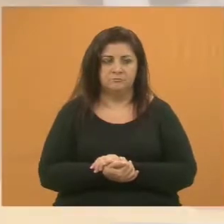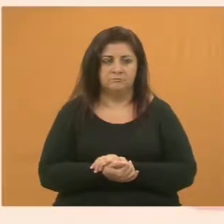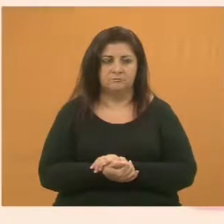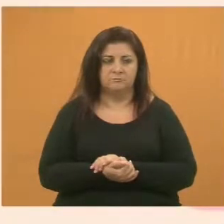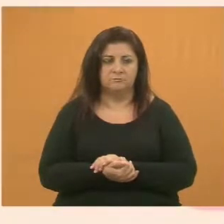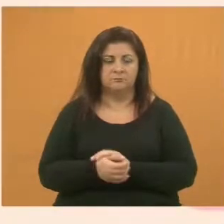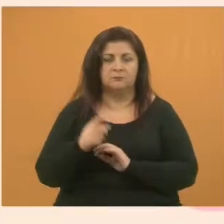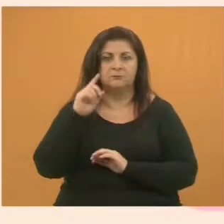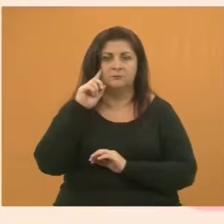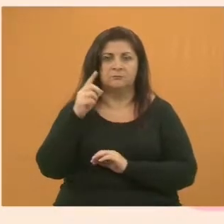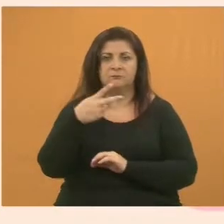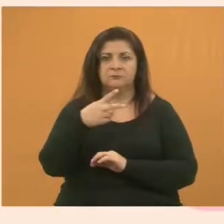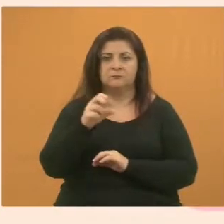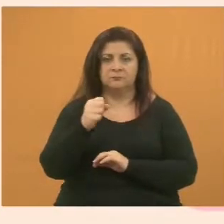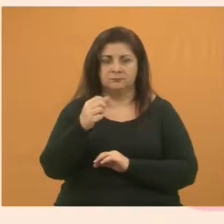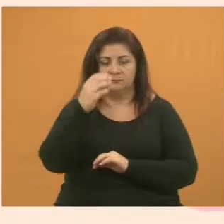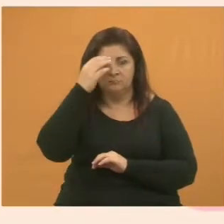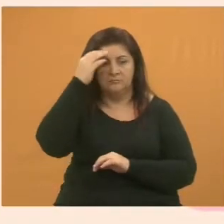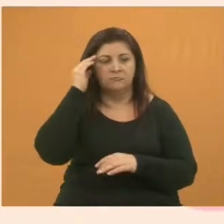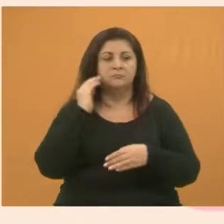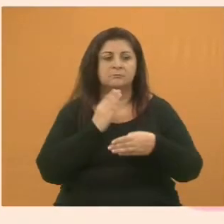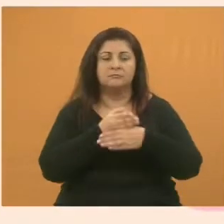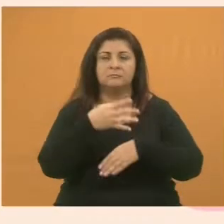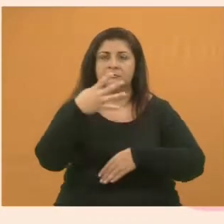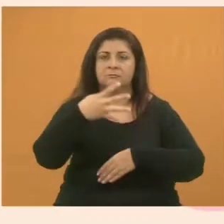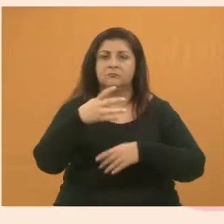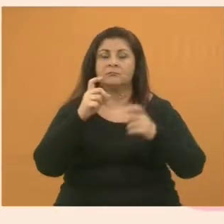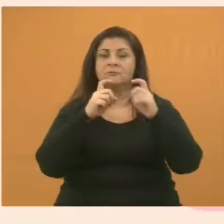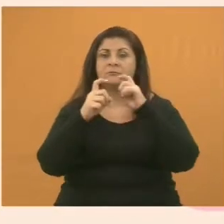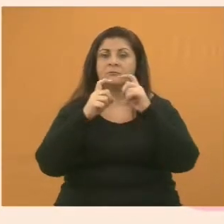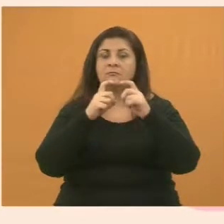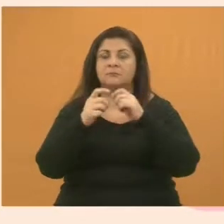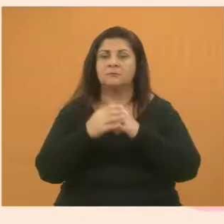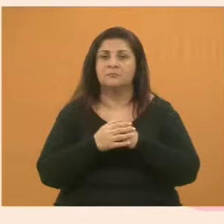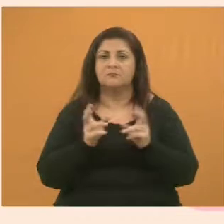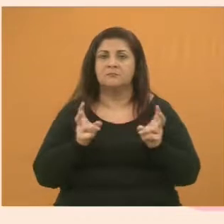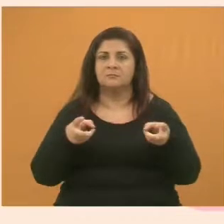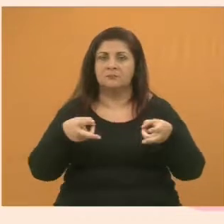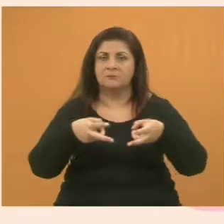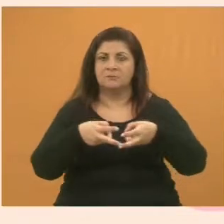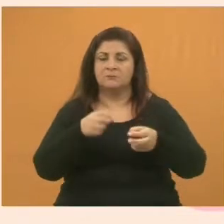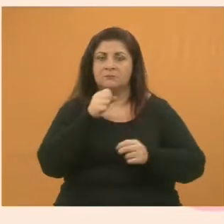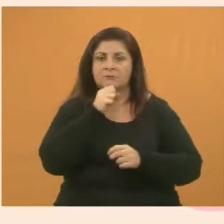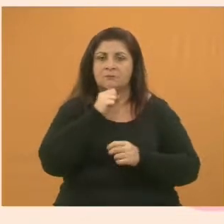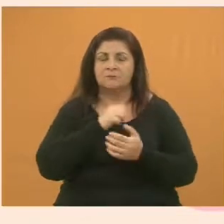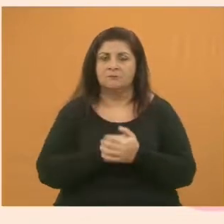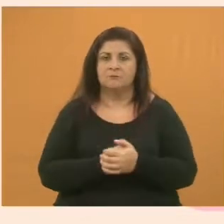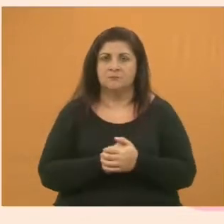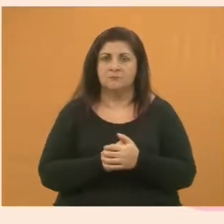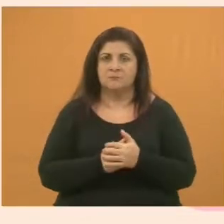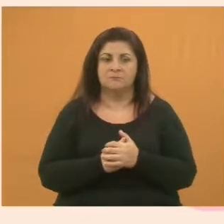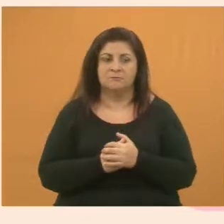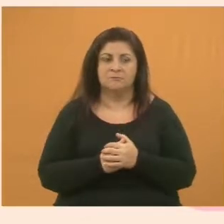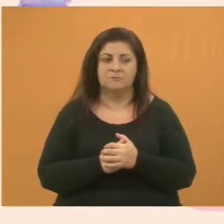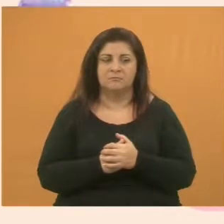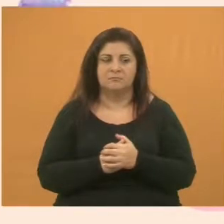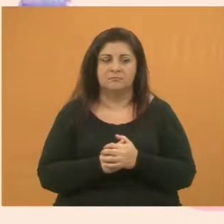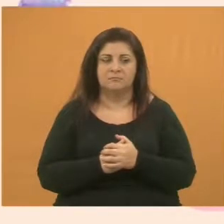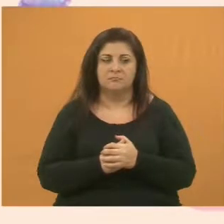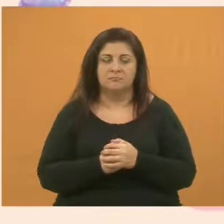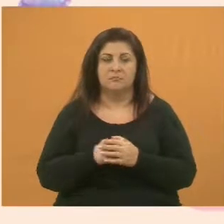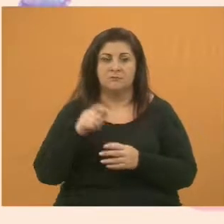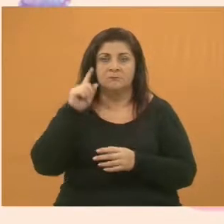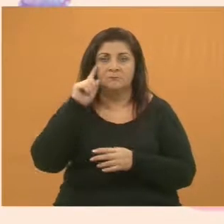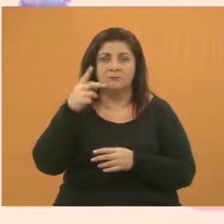No dia 28, participamos da quarta reunião da Câmara da Medina. da melhor idade. Próximo. No dia